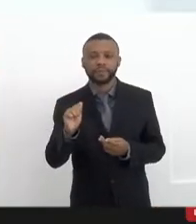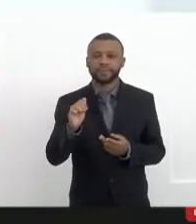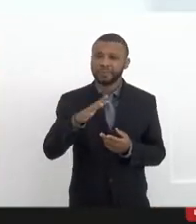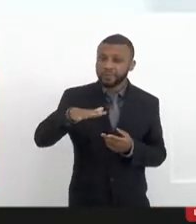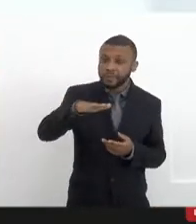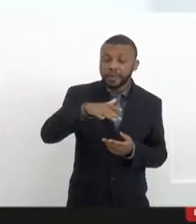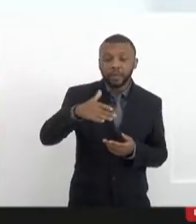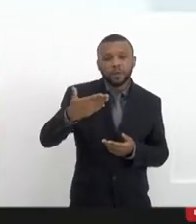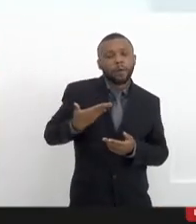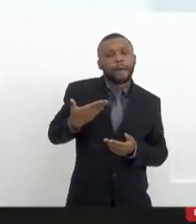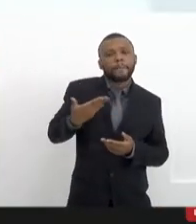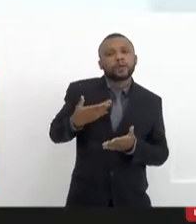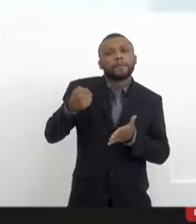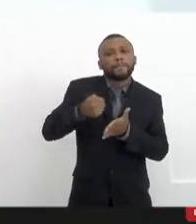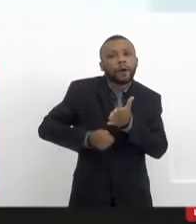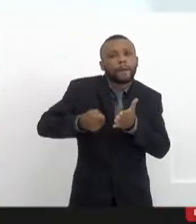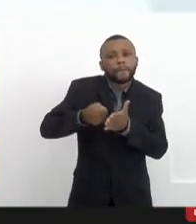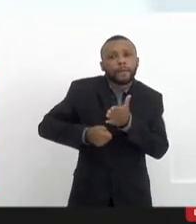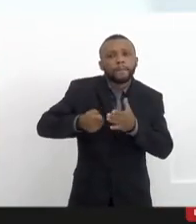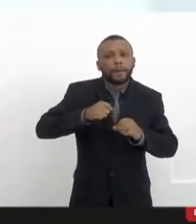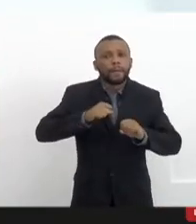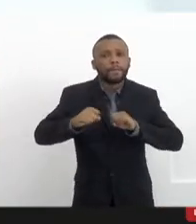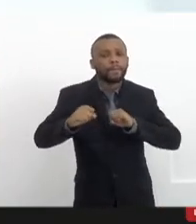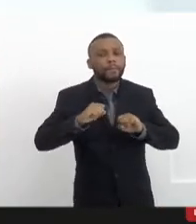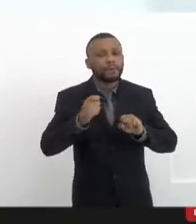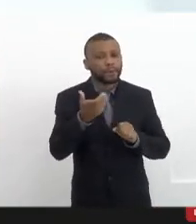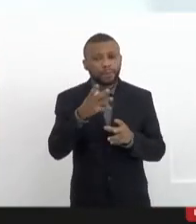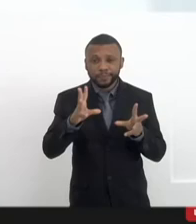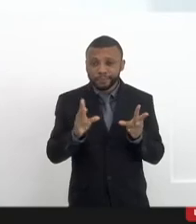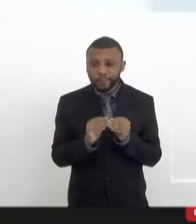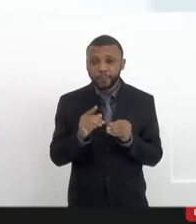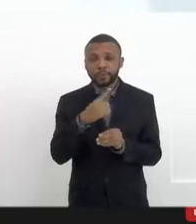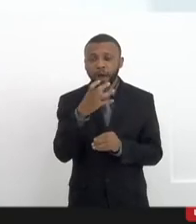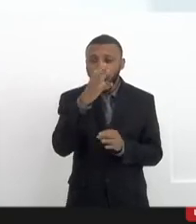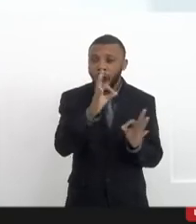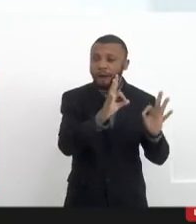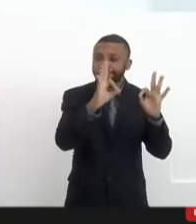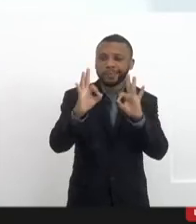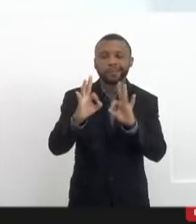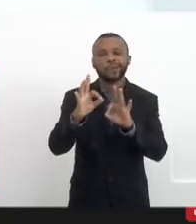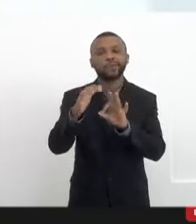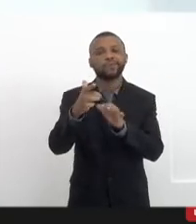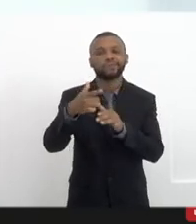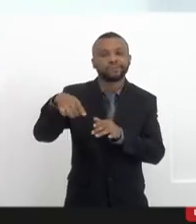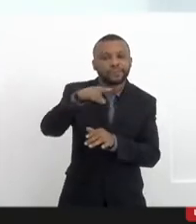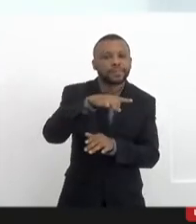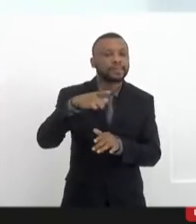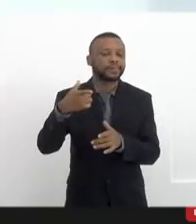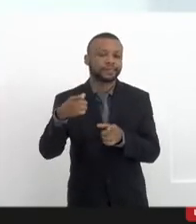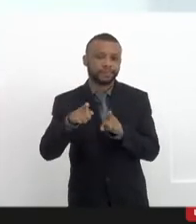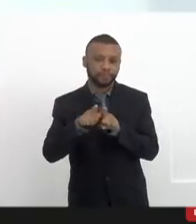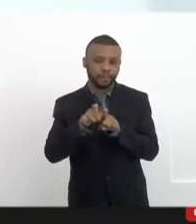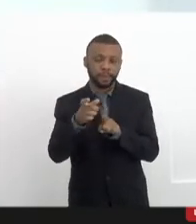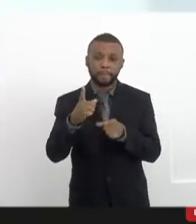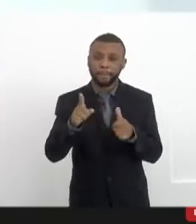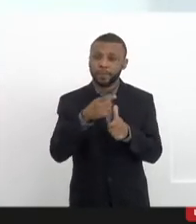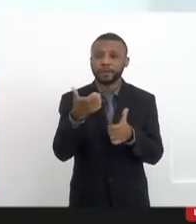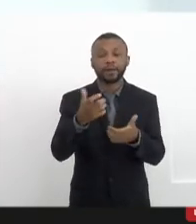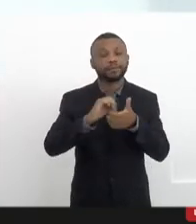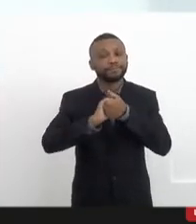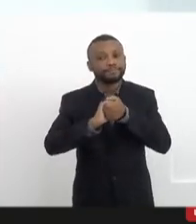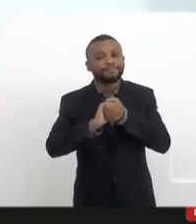Vou ser bem breve para a gente poder ouvir outros companheiros. Primeiro, queria parabenizar a Frente em nome desses